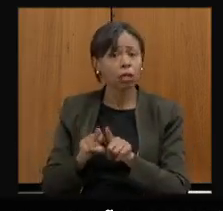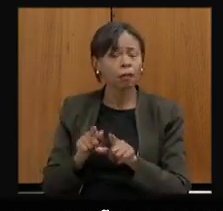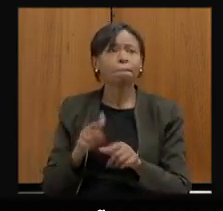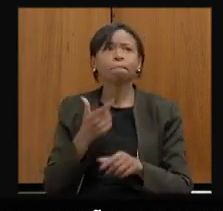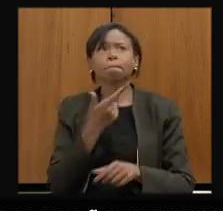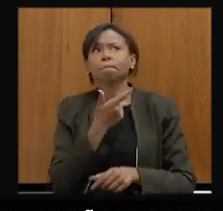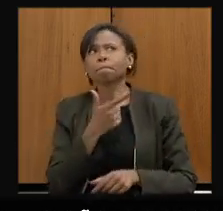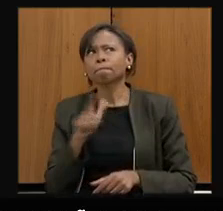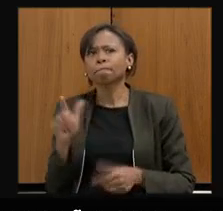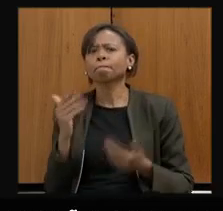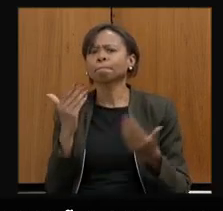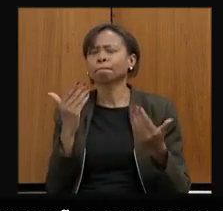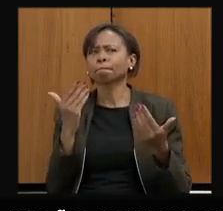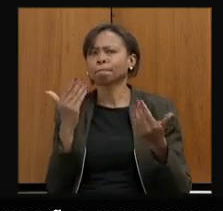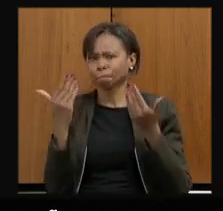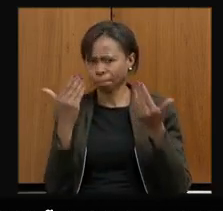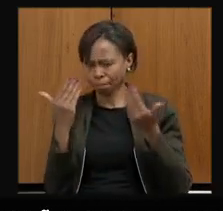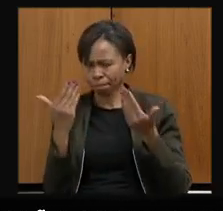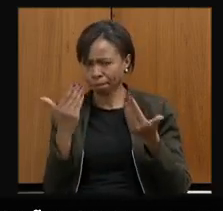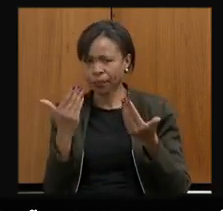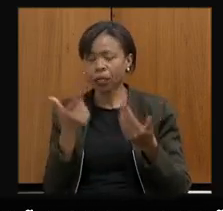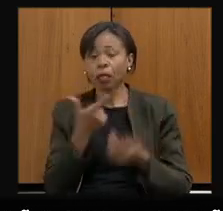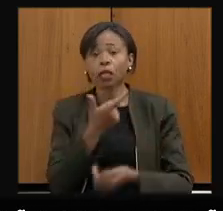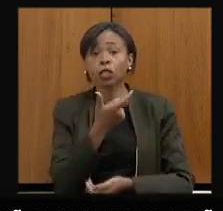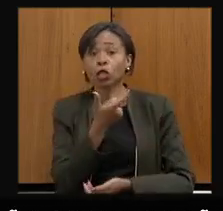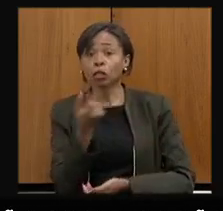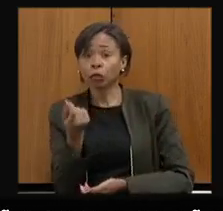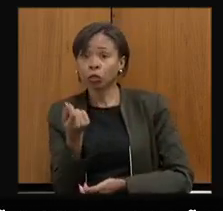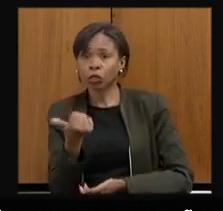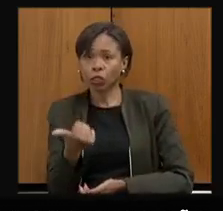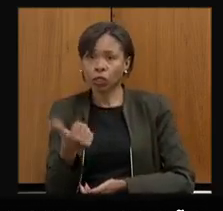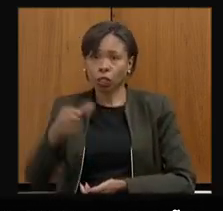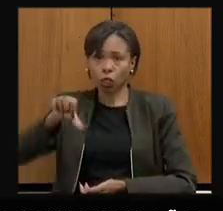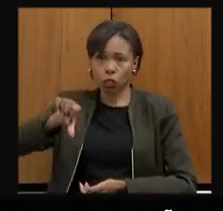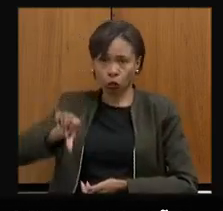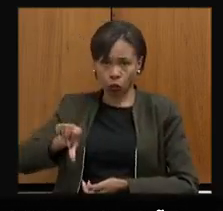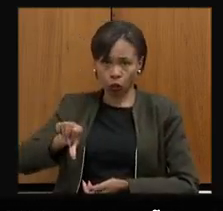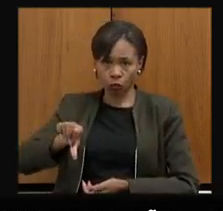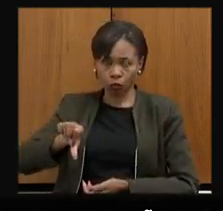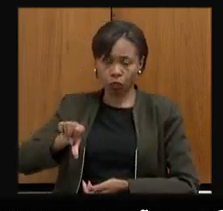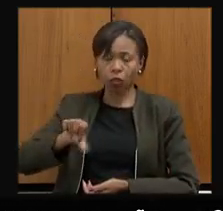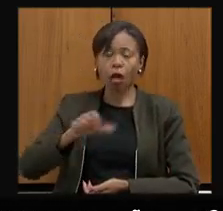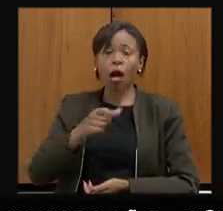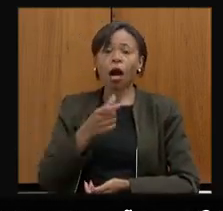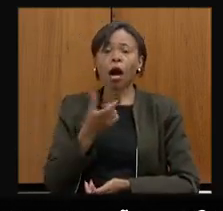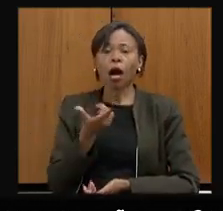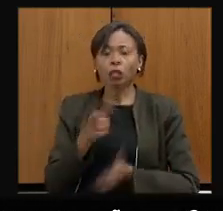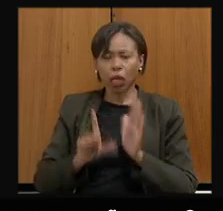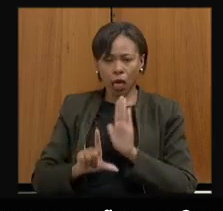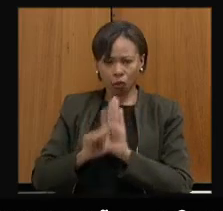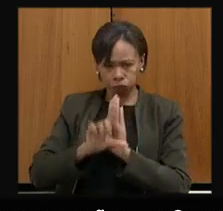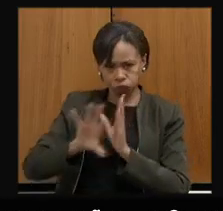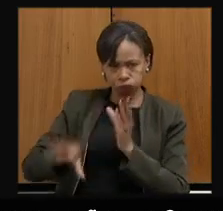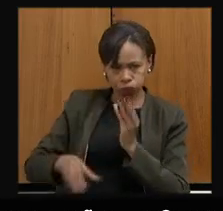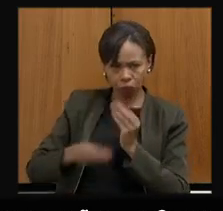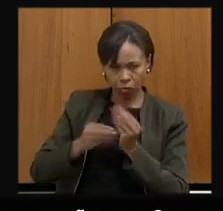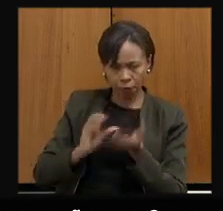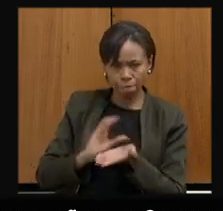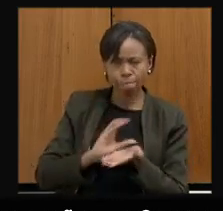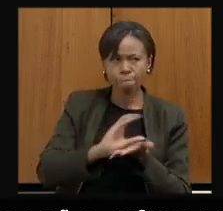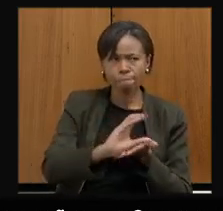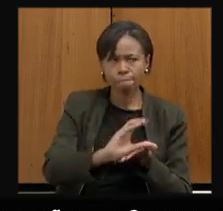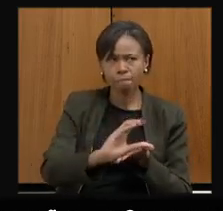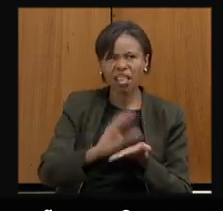outro paralelo que eu gostaria de fazer é quando em 2019 nós vamos estudar a destinação de nossas emendas que naquela